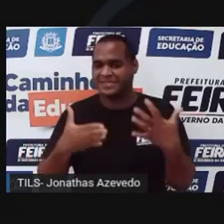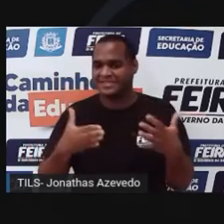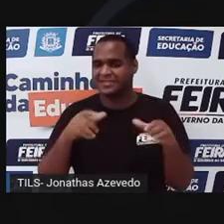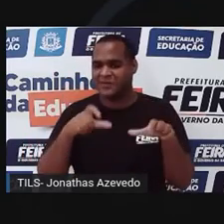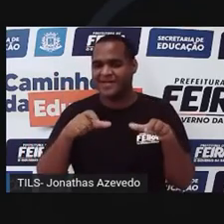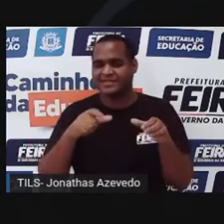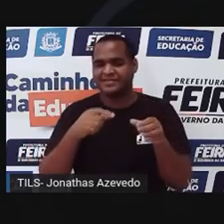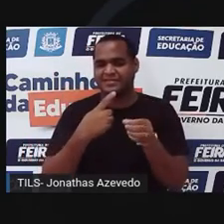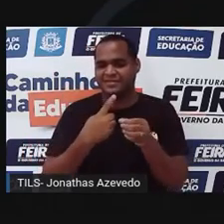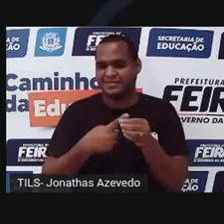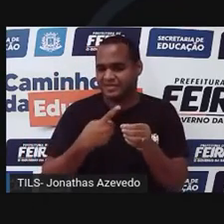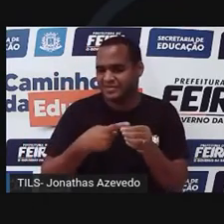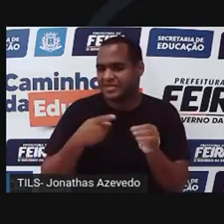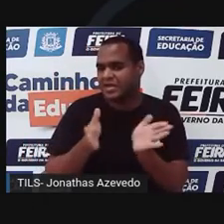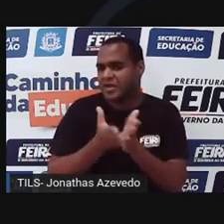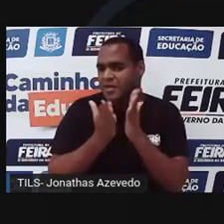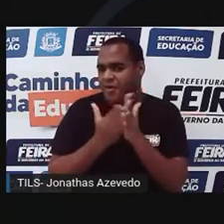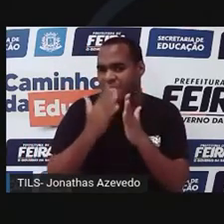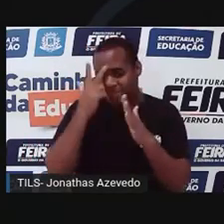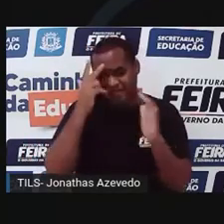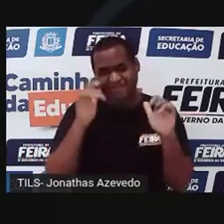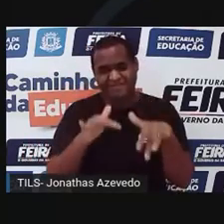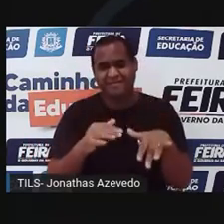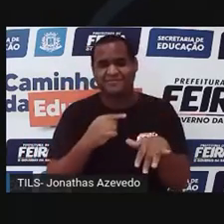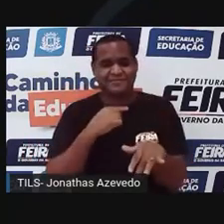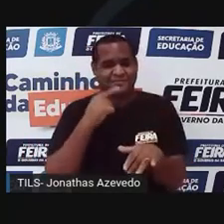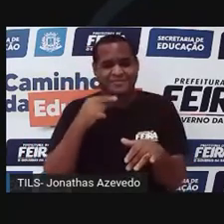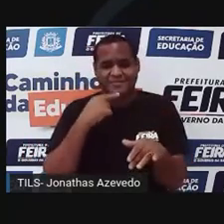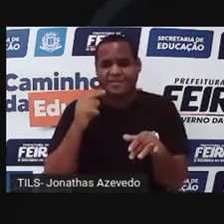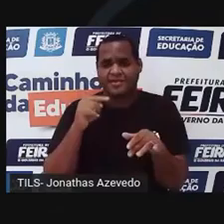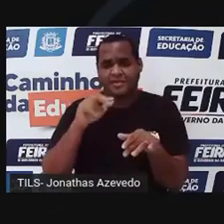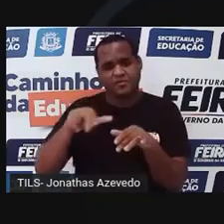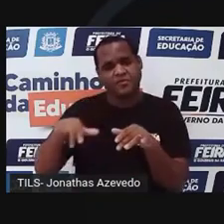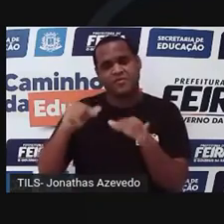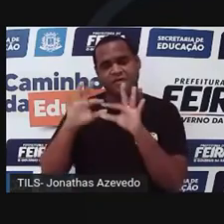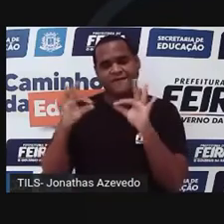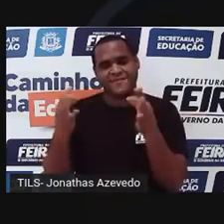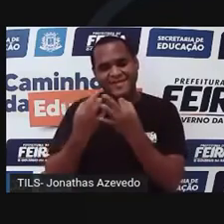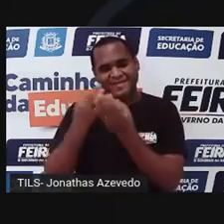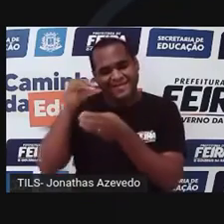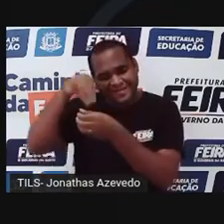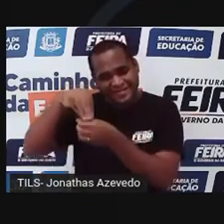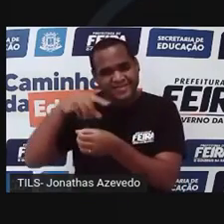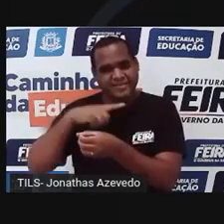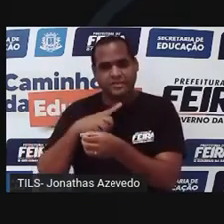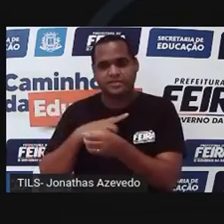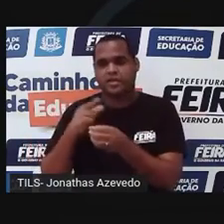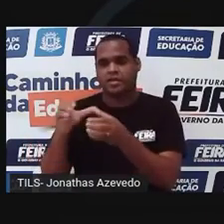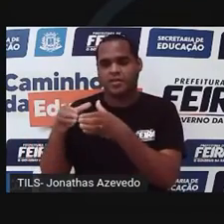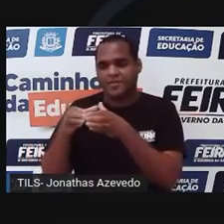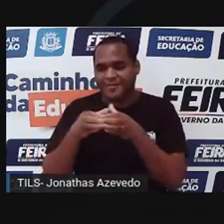do sertão recebe poucos moradores de fora e a maior parte da população vive isolada em pequenas comunidades. Essa